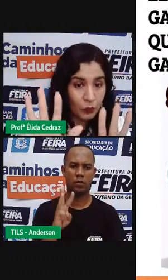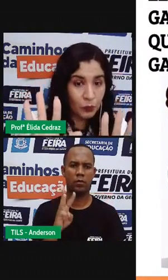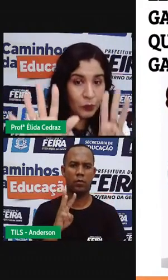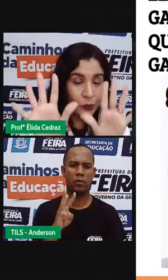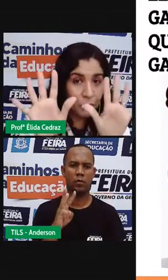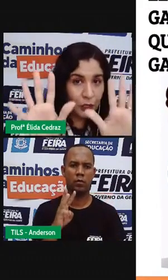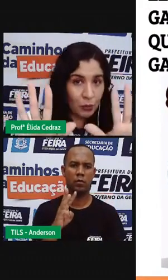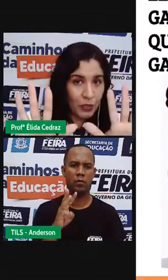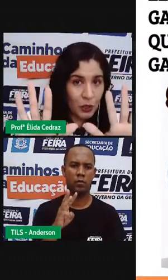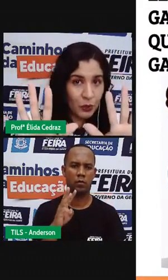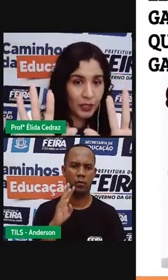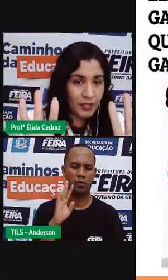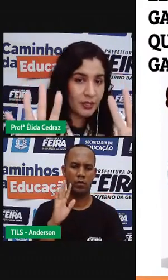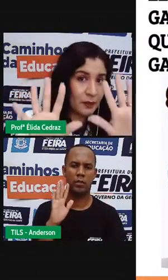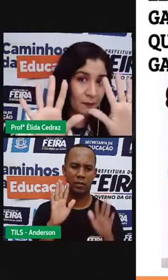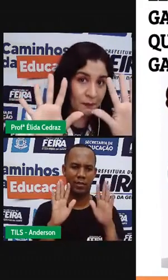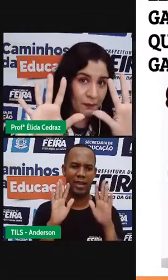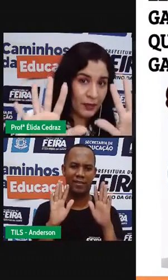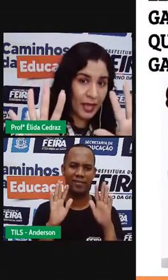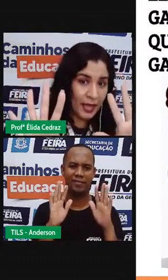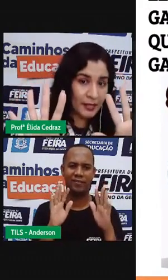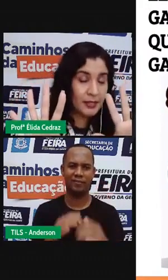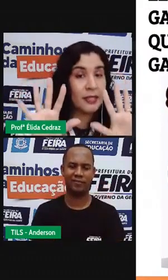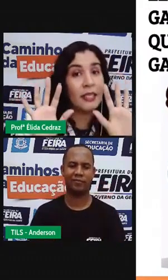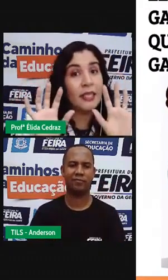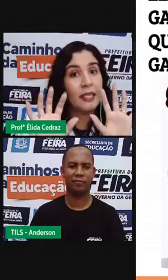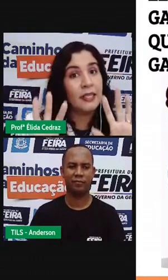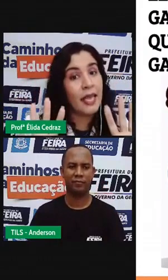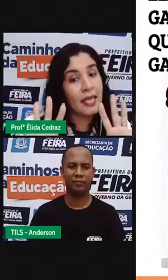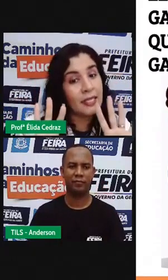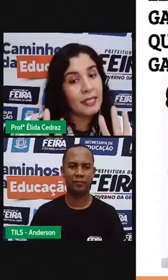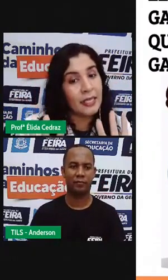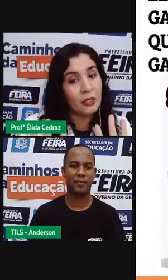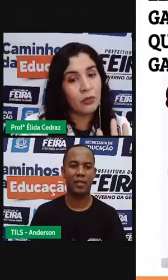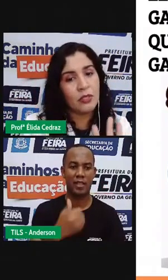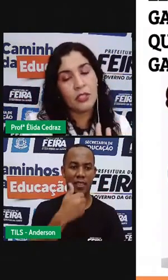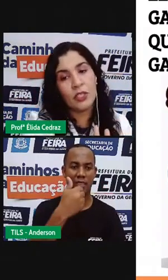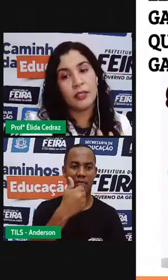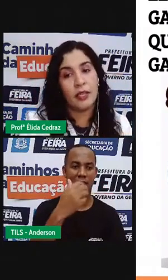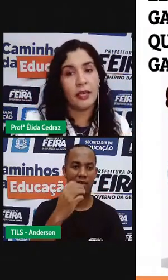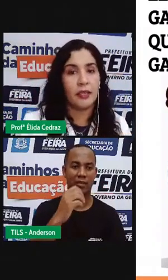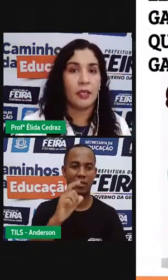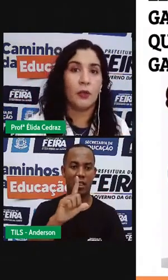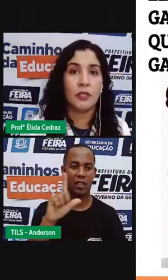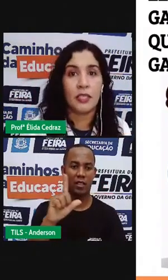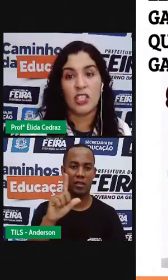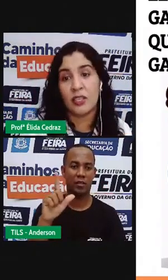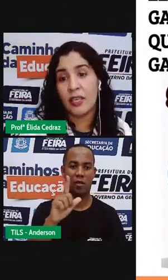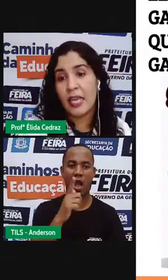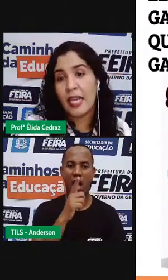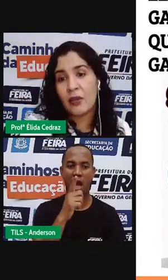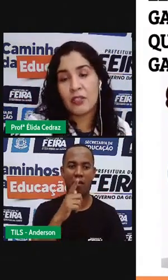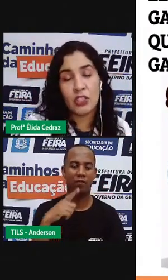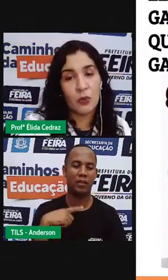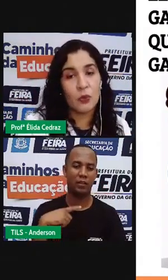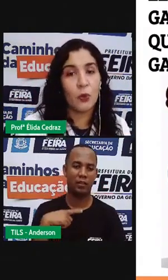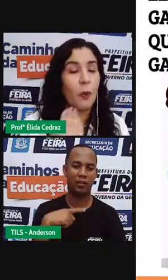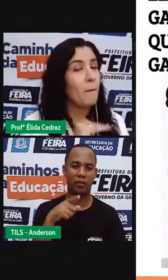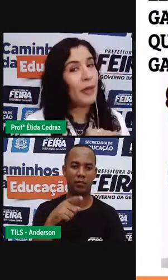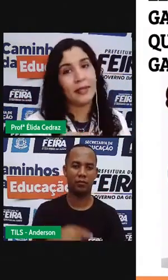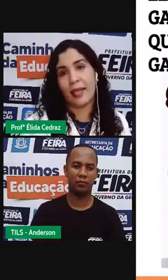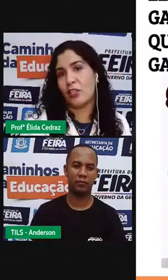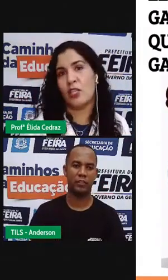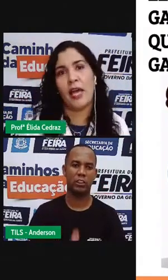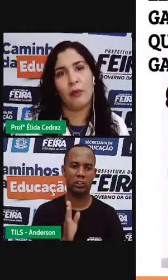8. 8, 2, 10. 10 litros que já tem aqui. Ou seja, Elza já